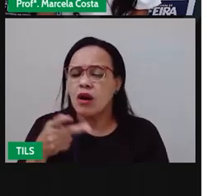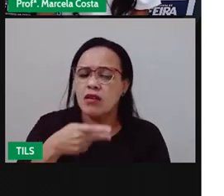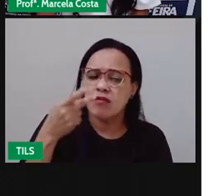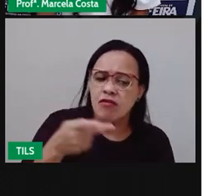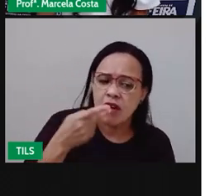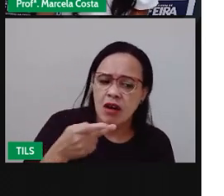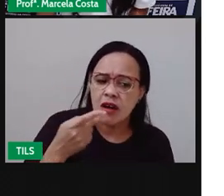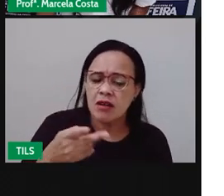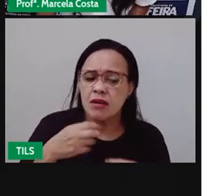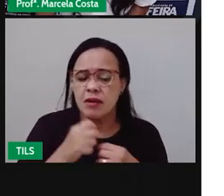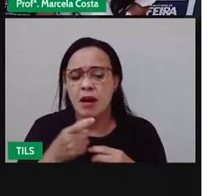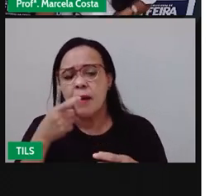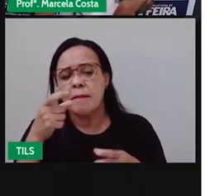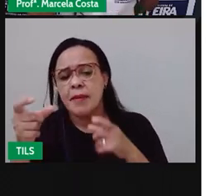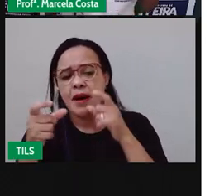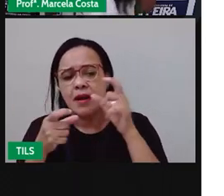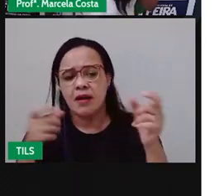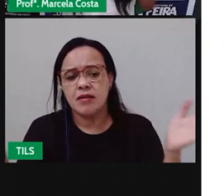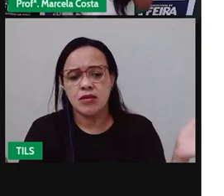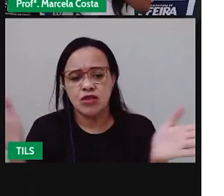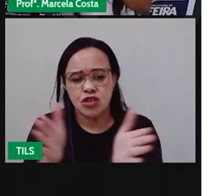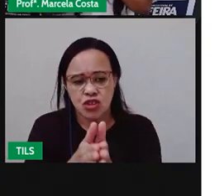pra falar essa palavra. Agora, ó,